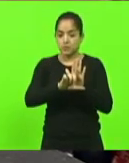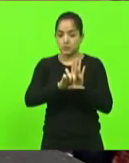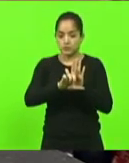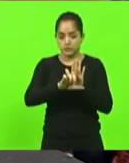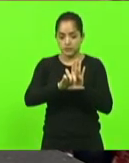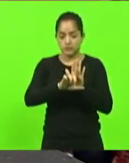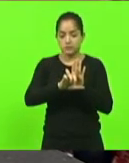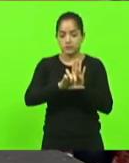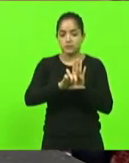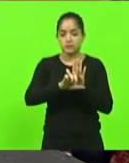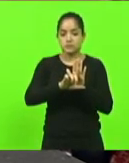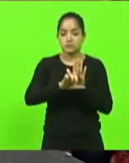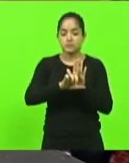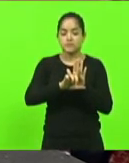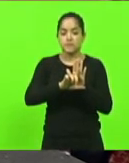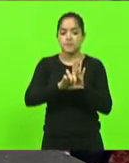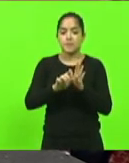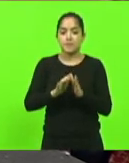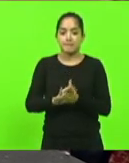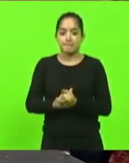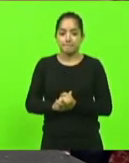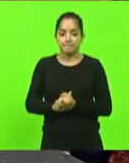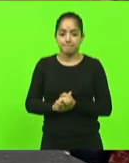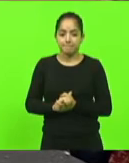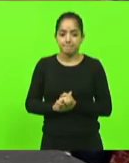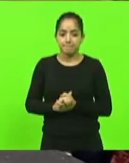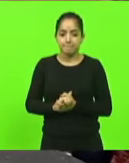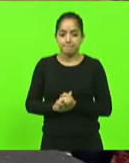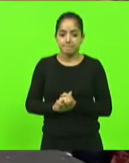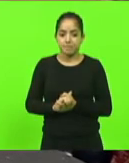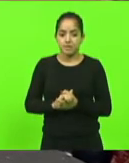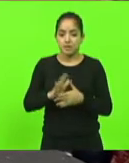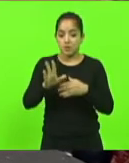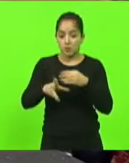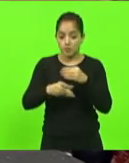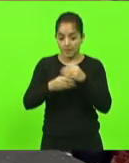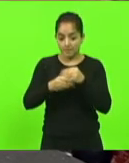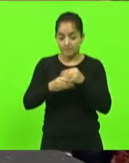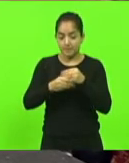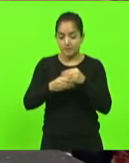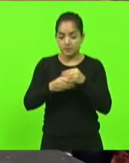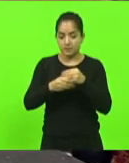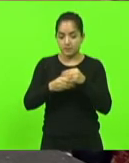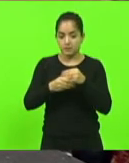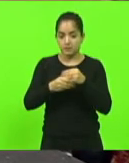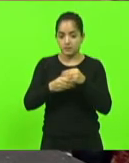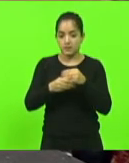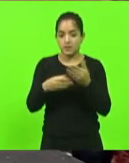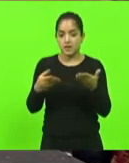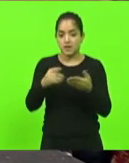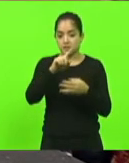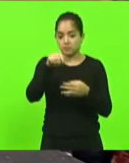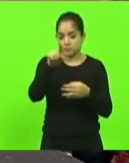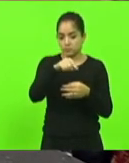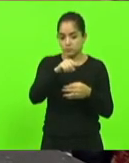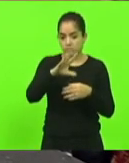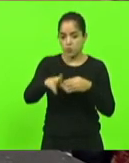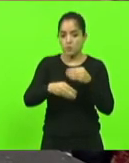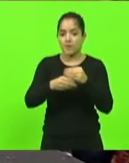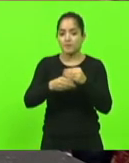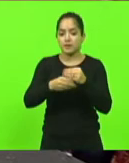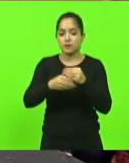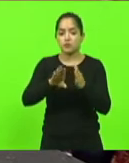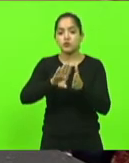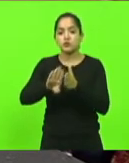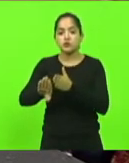emenda e o que está sendo vetado aqui é apenas uma emenda e tirando